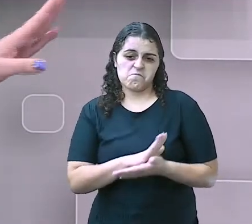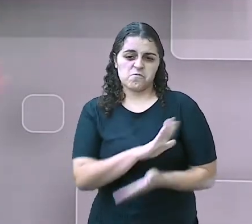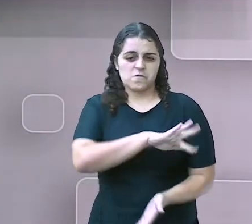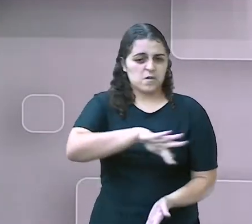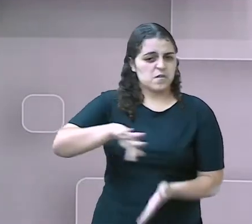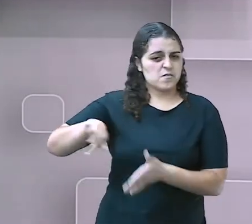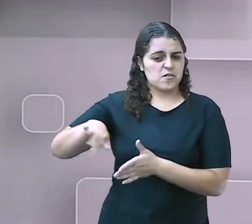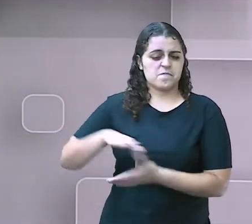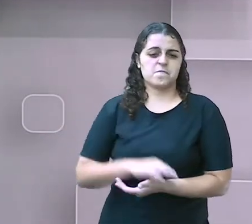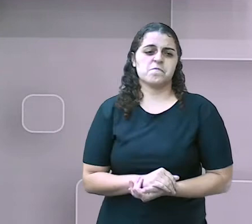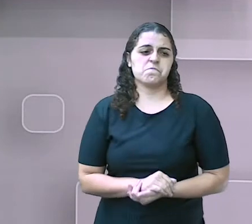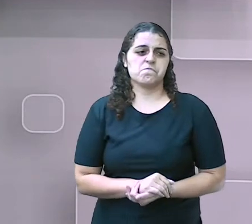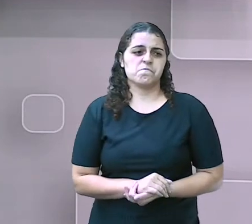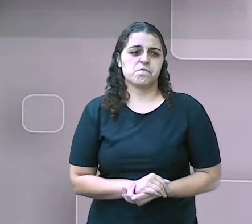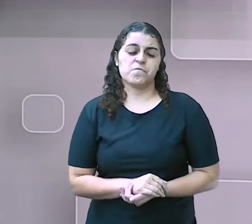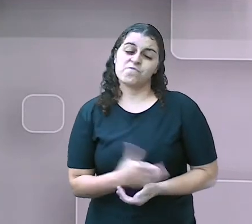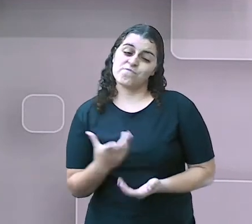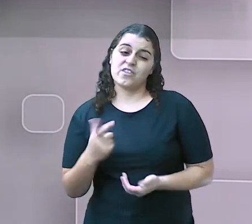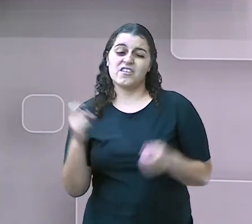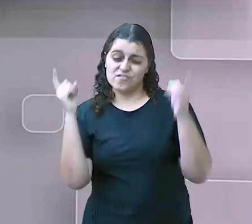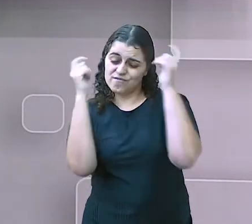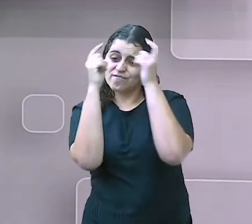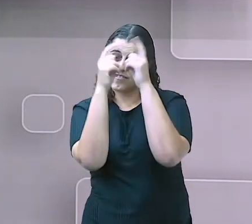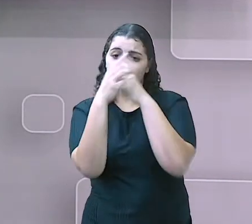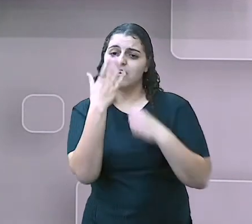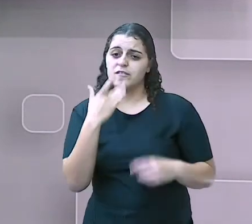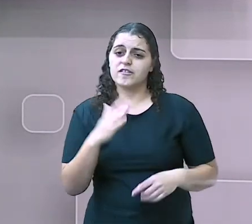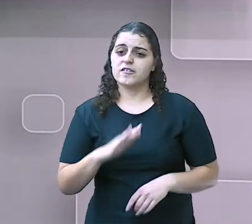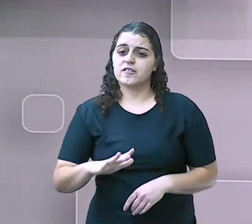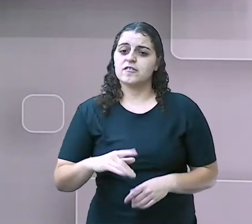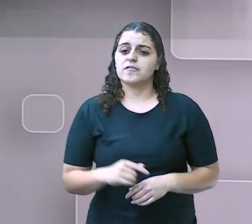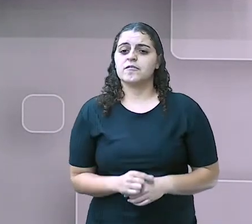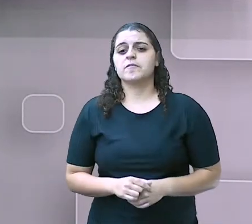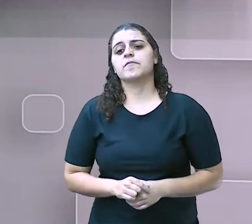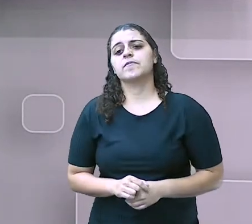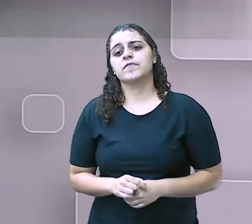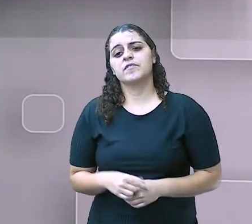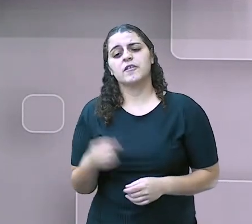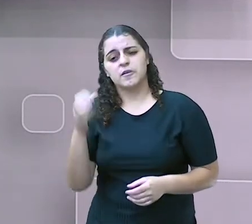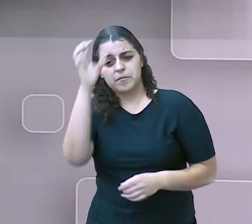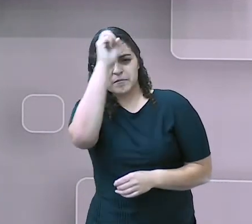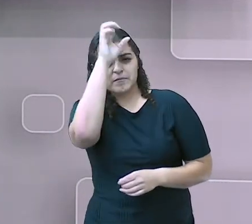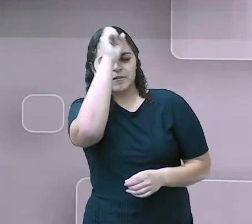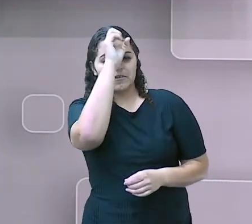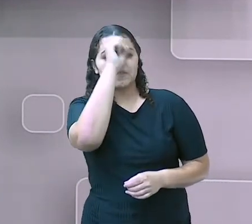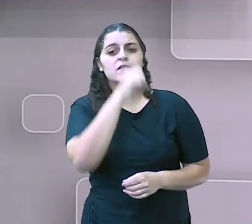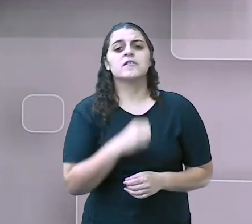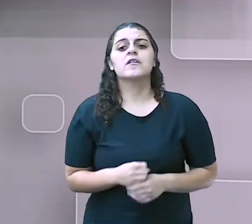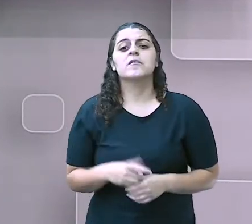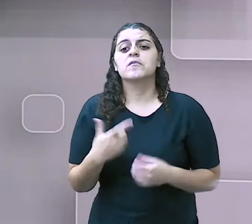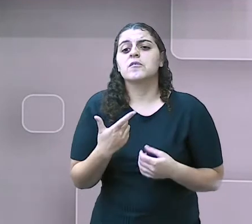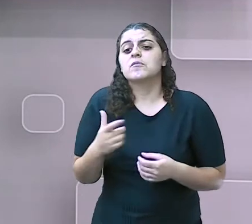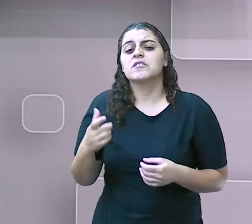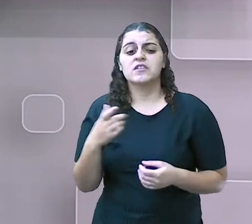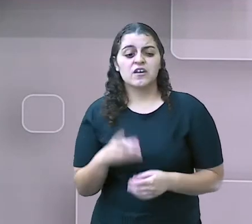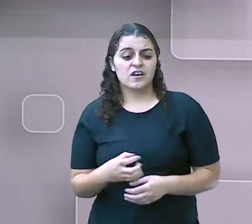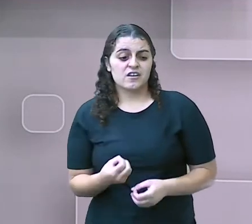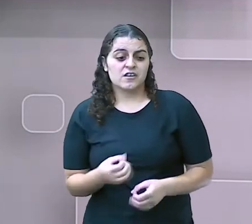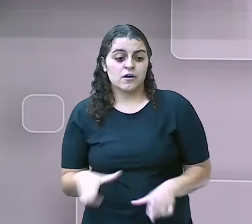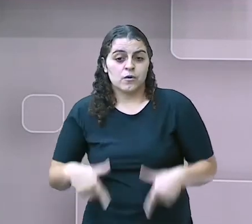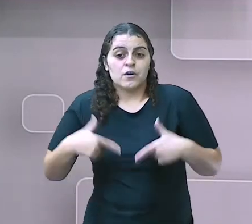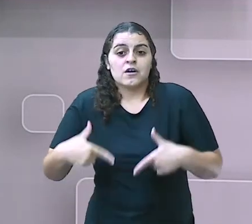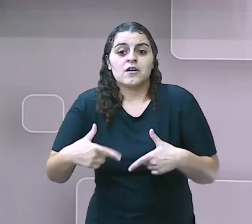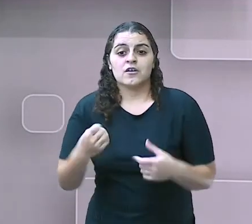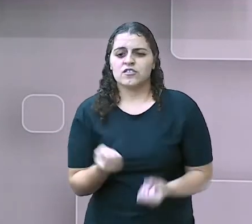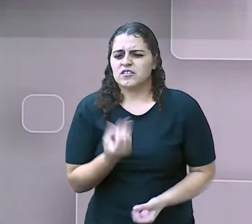não vai deixar o fulano para lá. Então, a criança vai ter dificuldade sim no aprendizado devido não ter coragem de